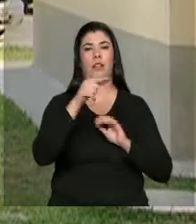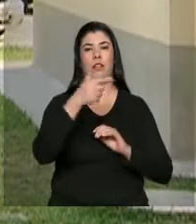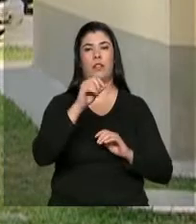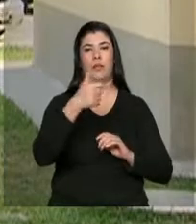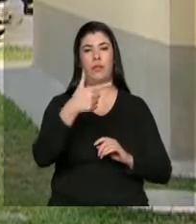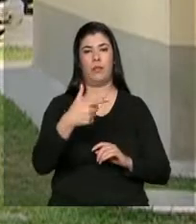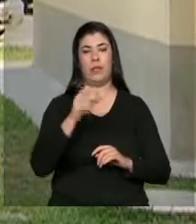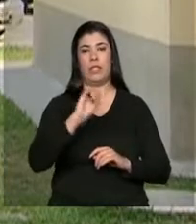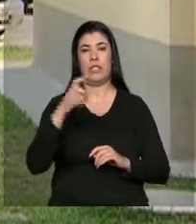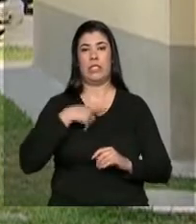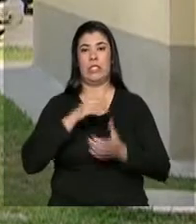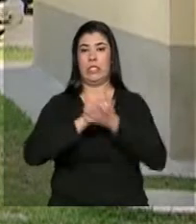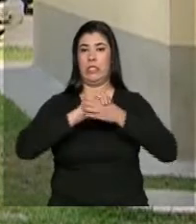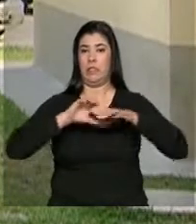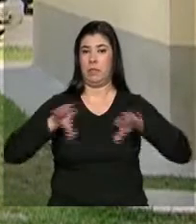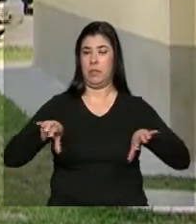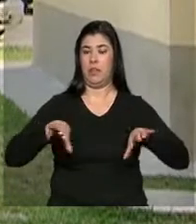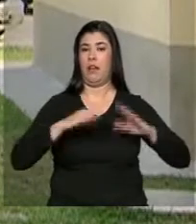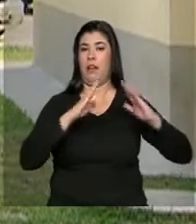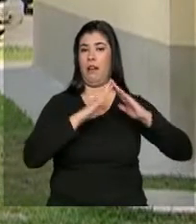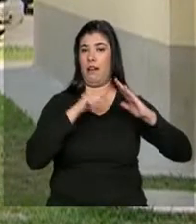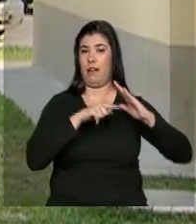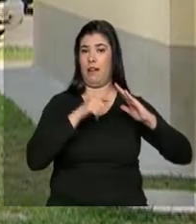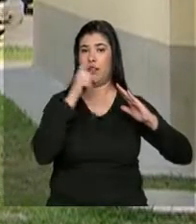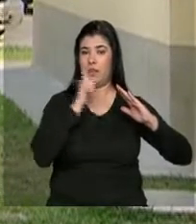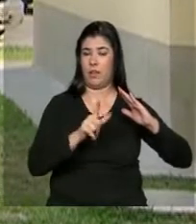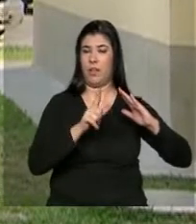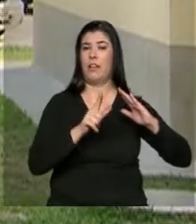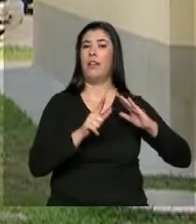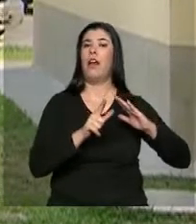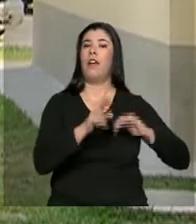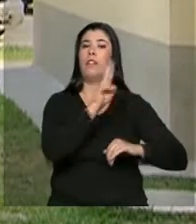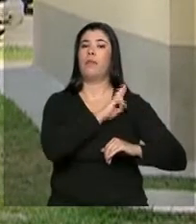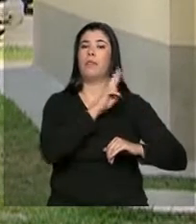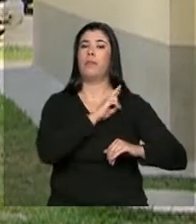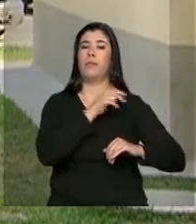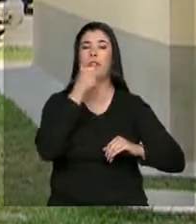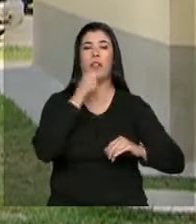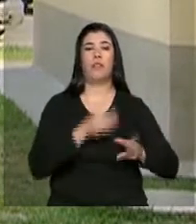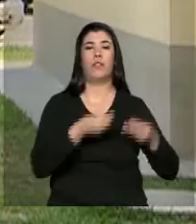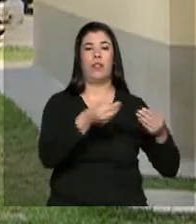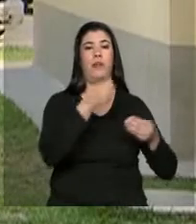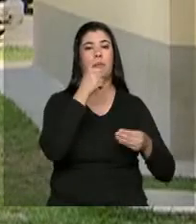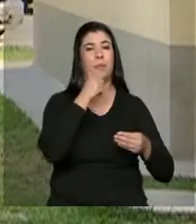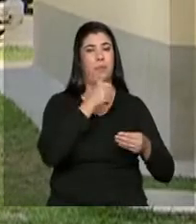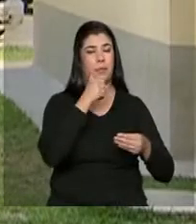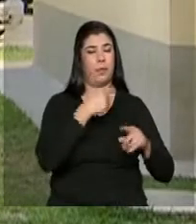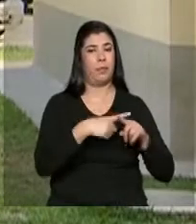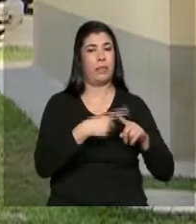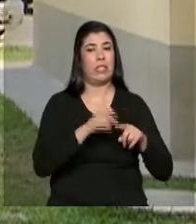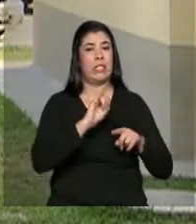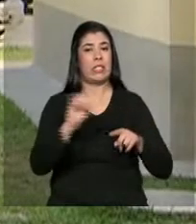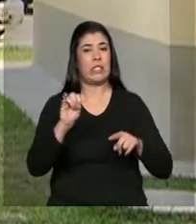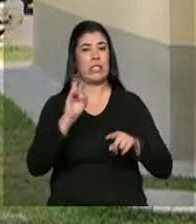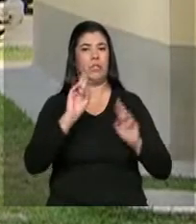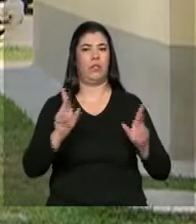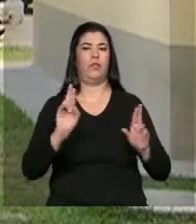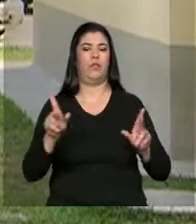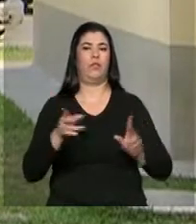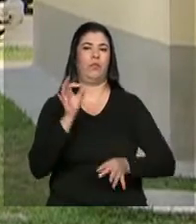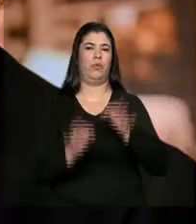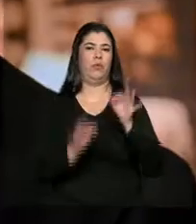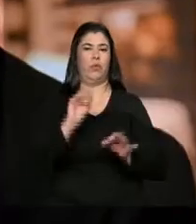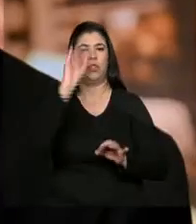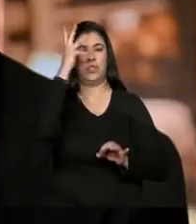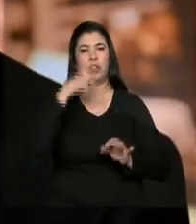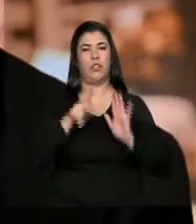Em caso de divórcio, a casa do programa deve ficar com a mulher. A única exceção é quando a guarda dos filhos está exclusivamente com